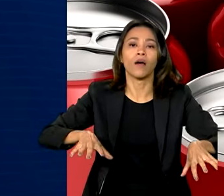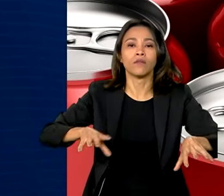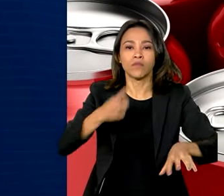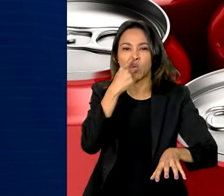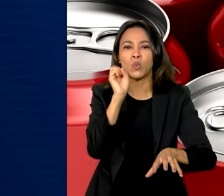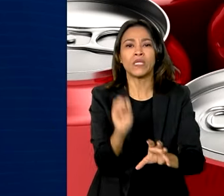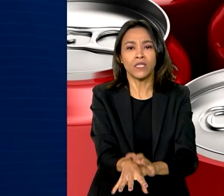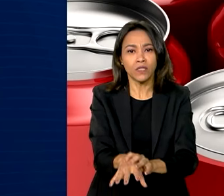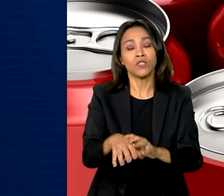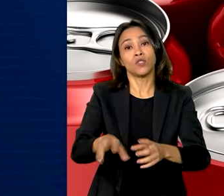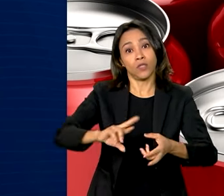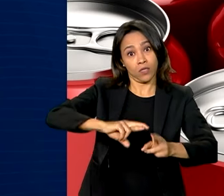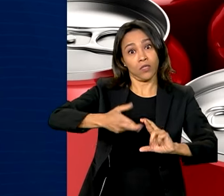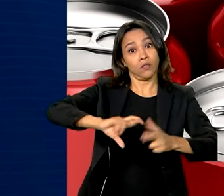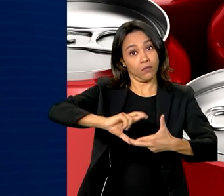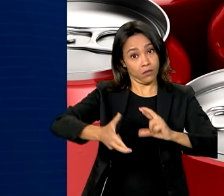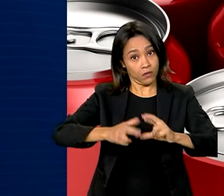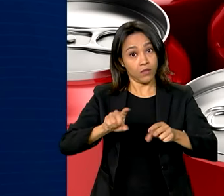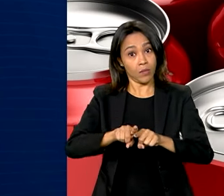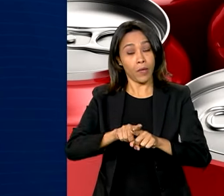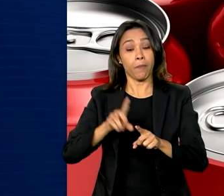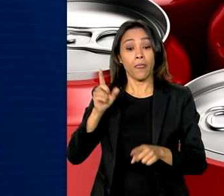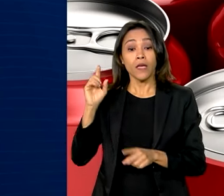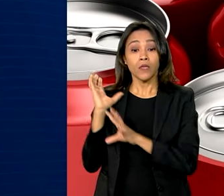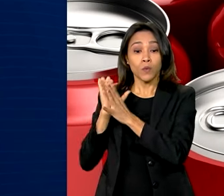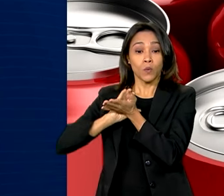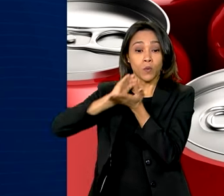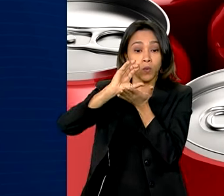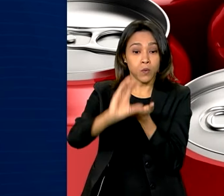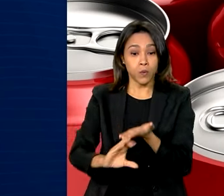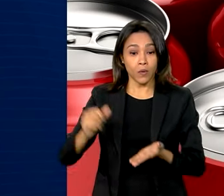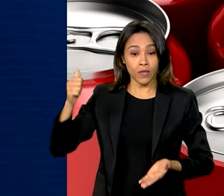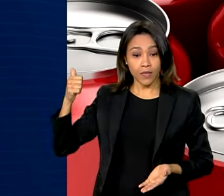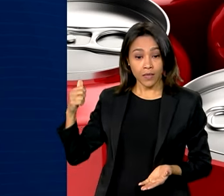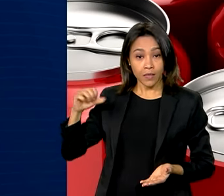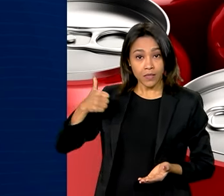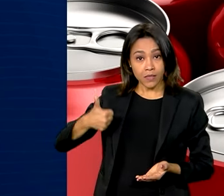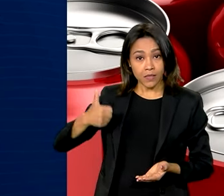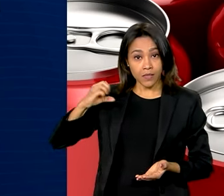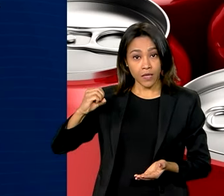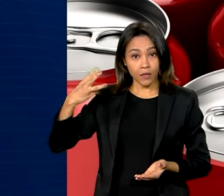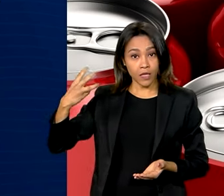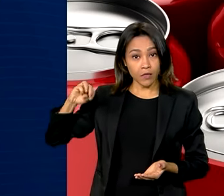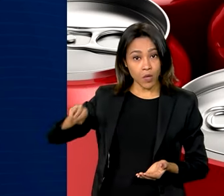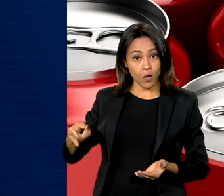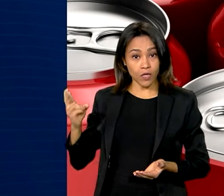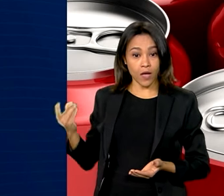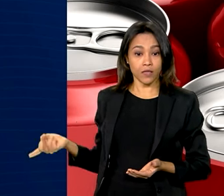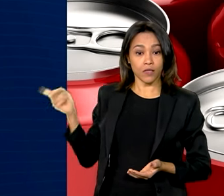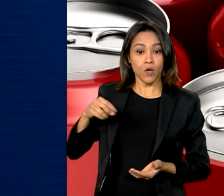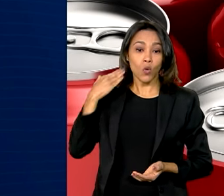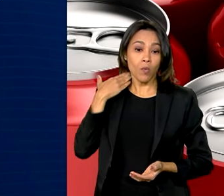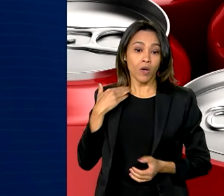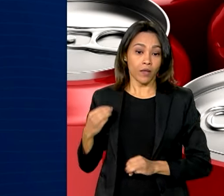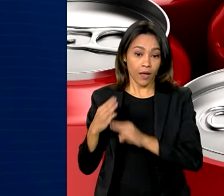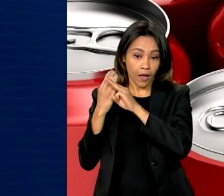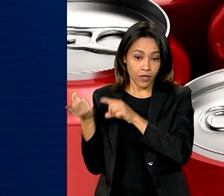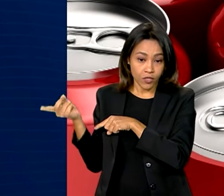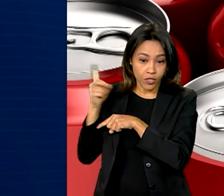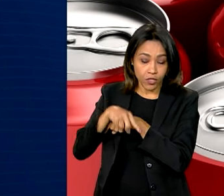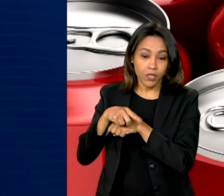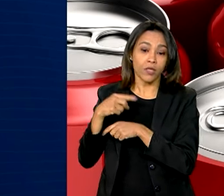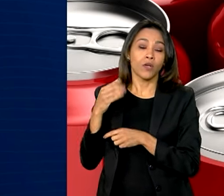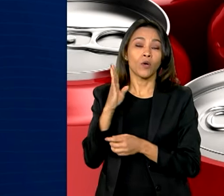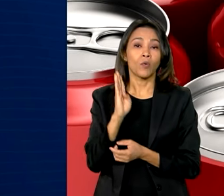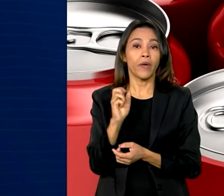O investimento no programa será de 103 milhões de reais. A Caixa Econômica, o BNDES e o